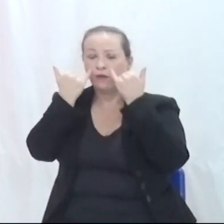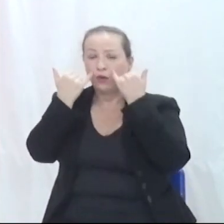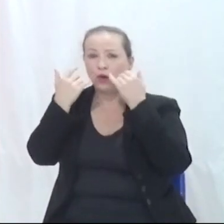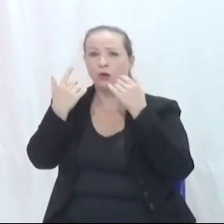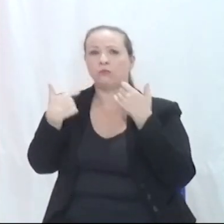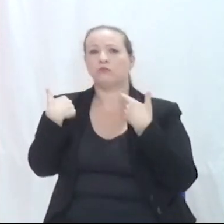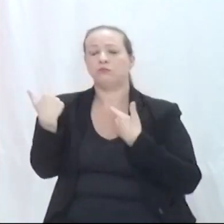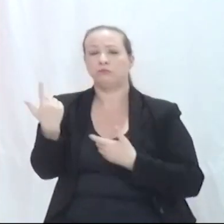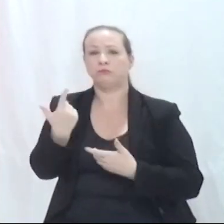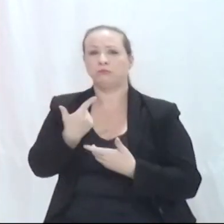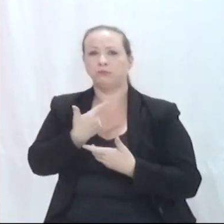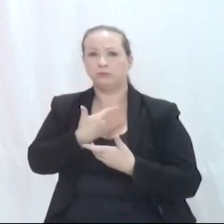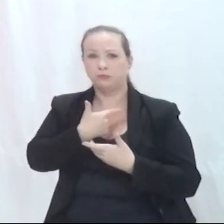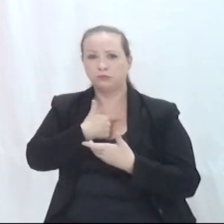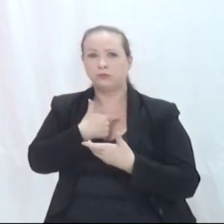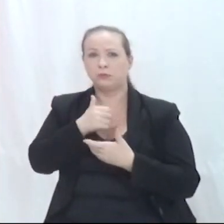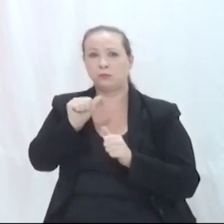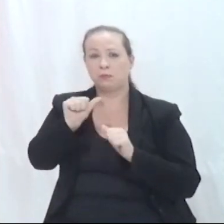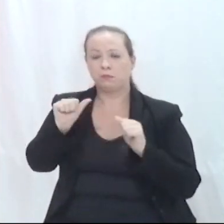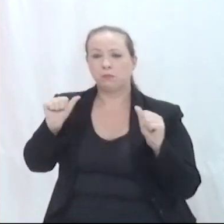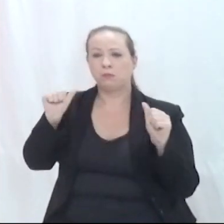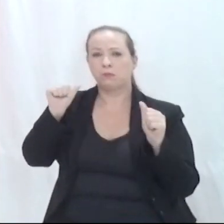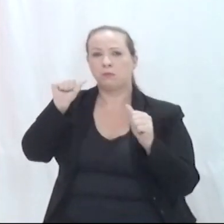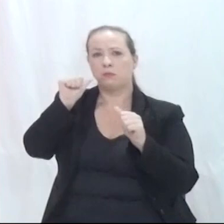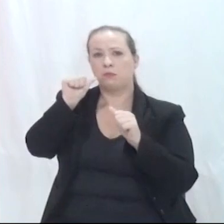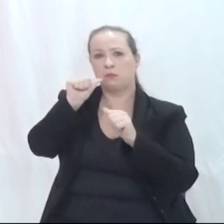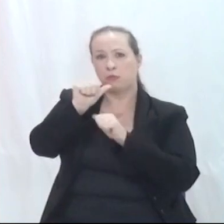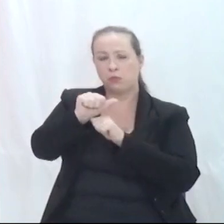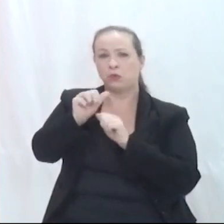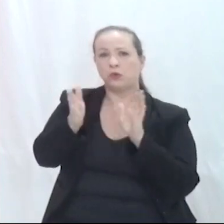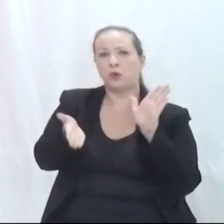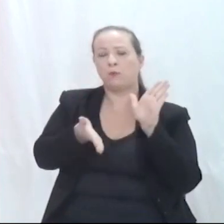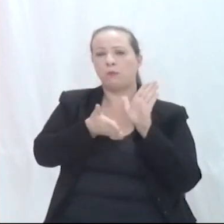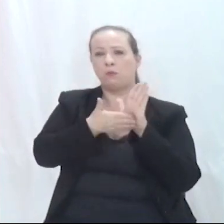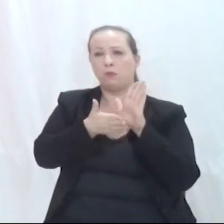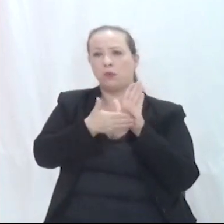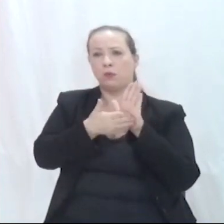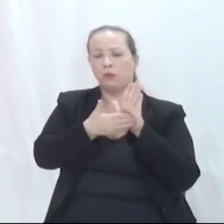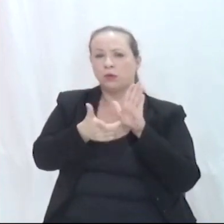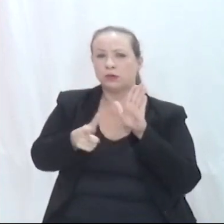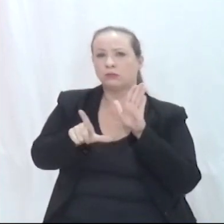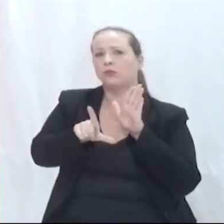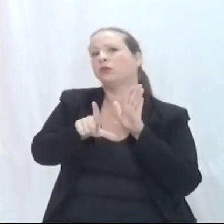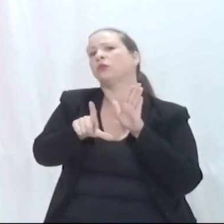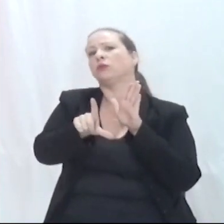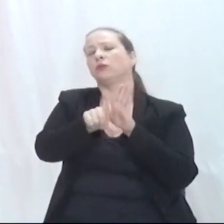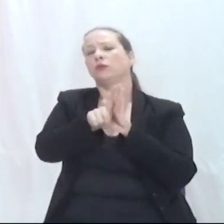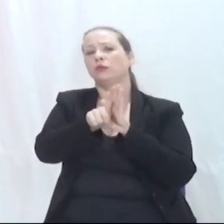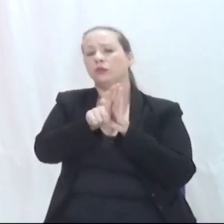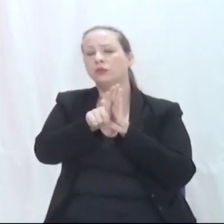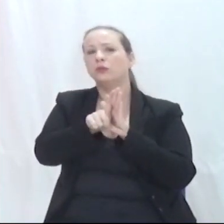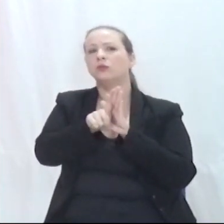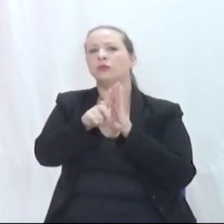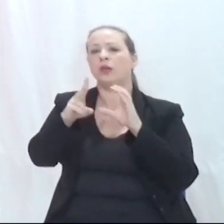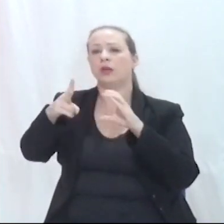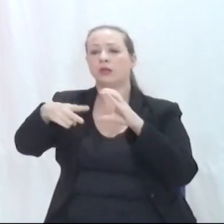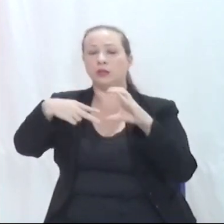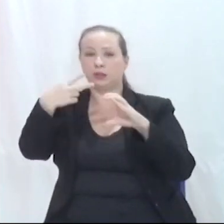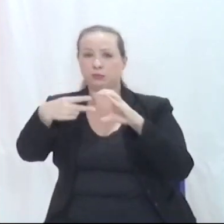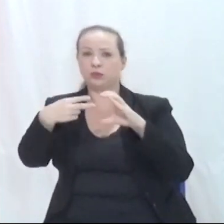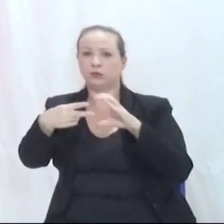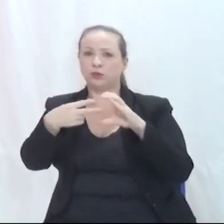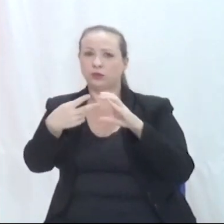poderá ser convertido em proposições legislativas e submeto à apreciação da Câmara de Vereadores de Gristilma.